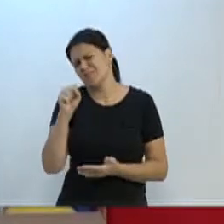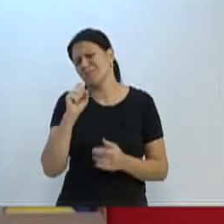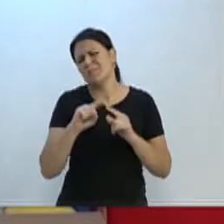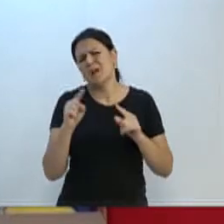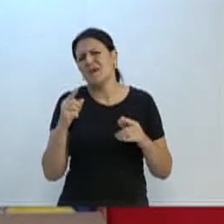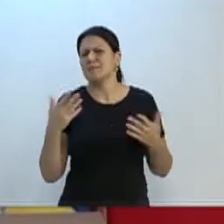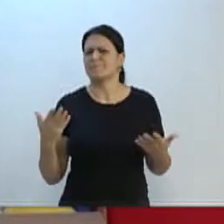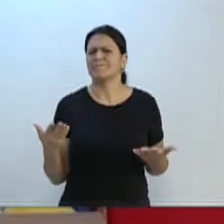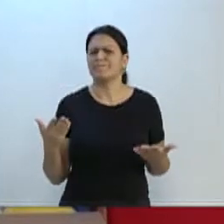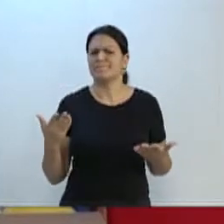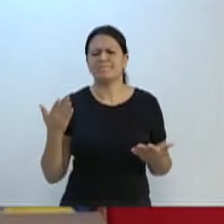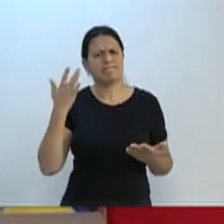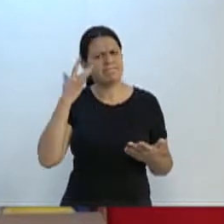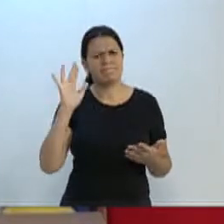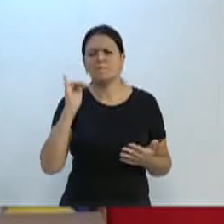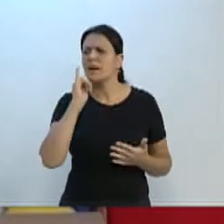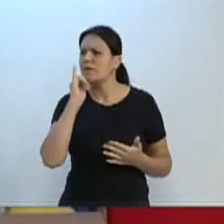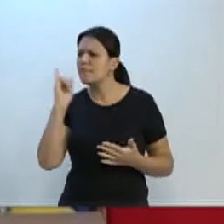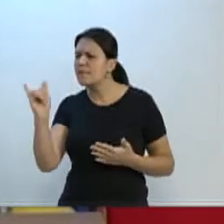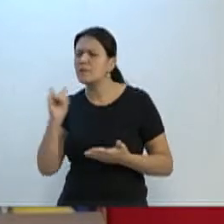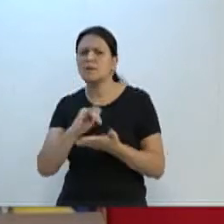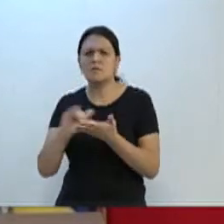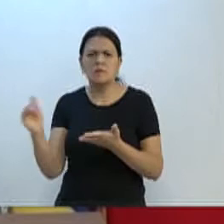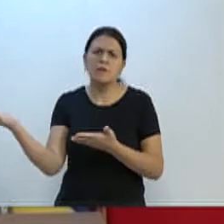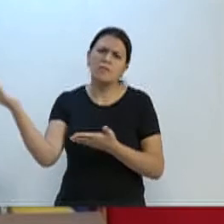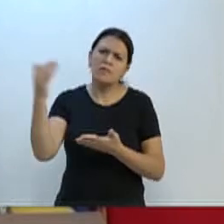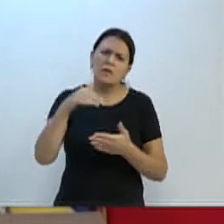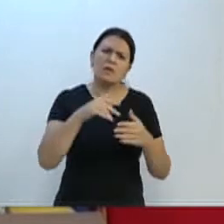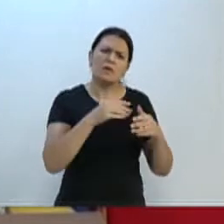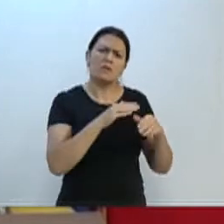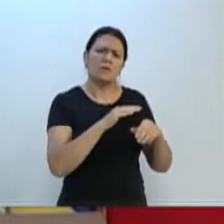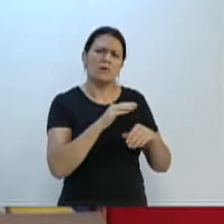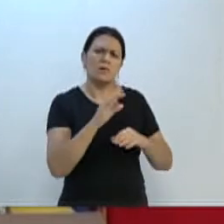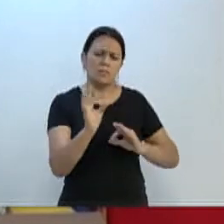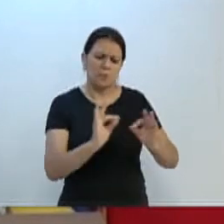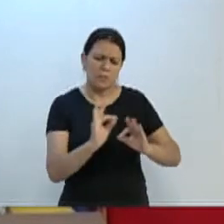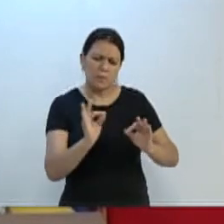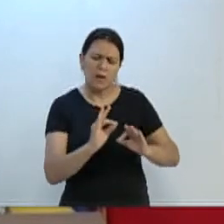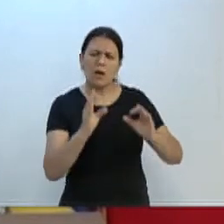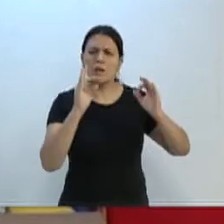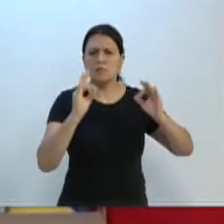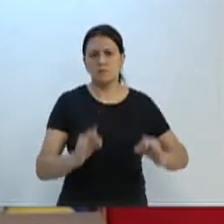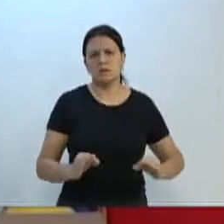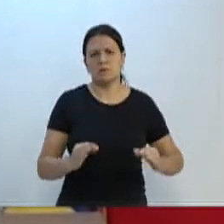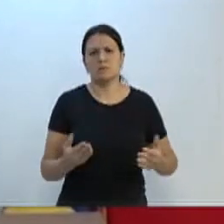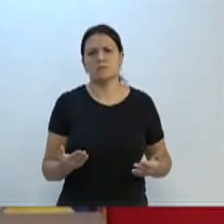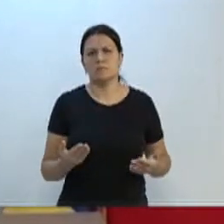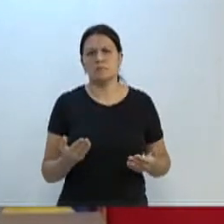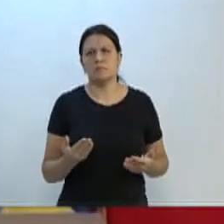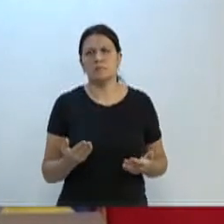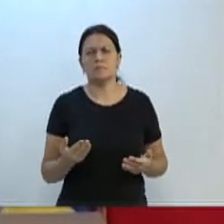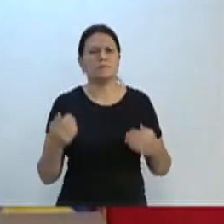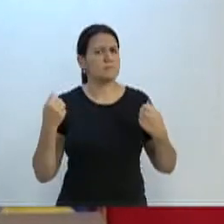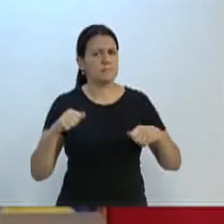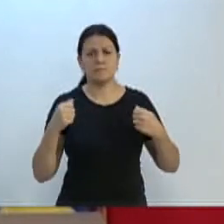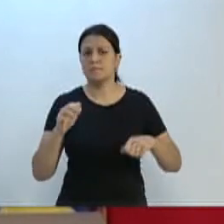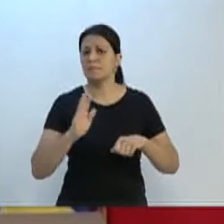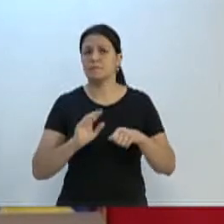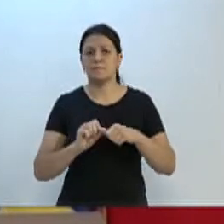não sabem consertar, avisa a secretaria para ir lá fazer um serviço sério e honesto, para não precisar fazer de novo,